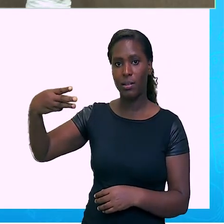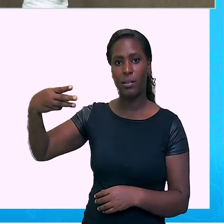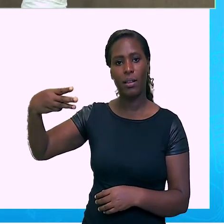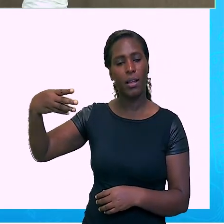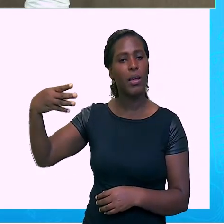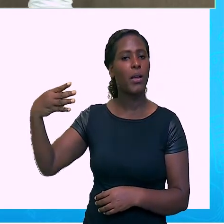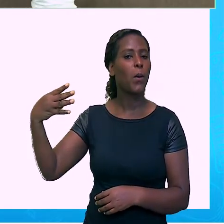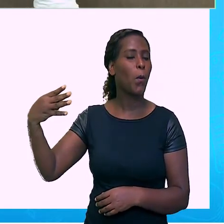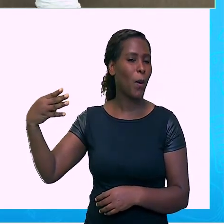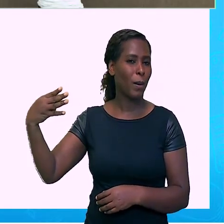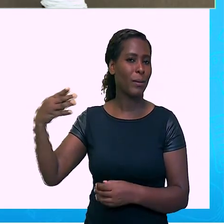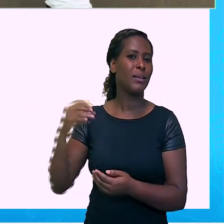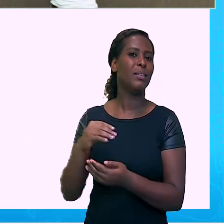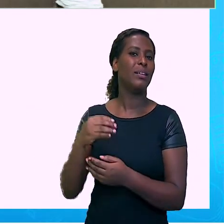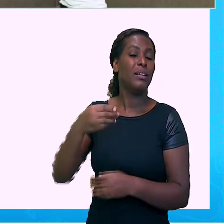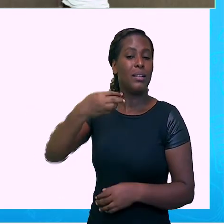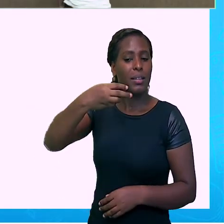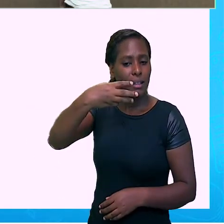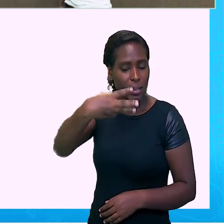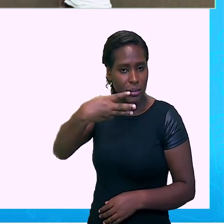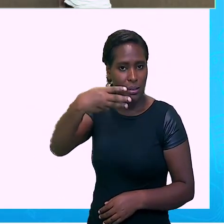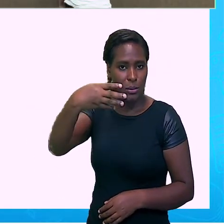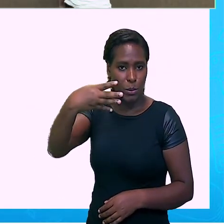trezentos e quarenta e três.